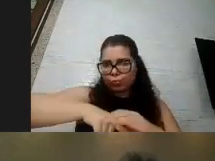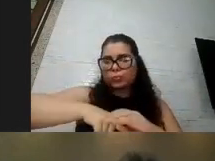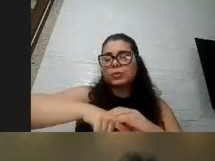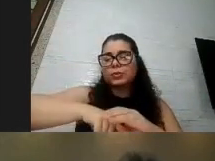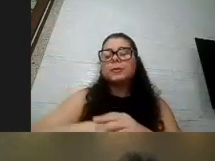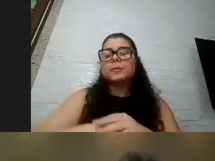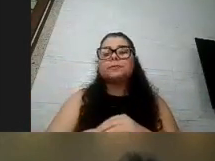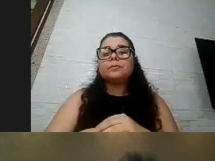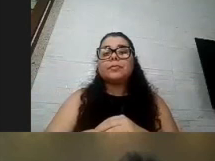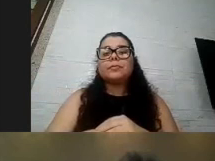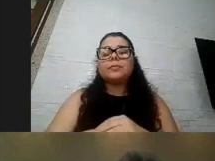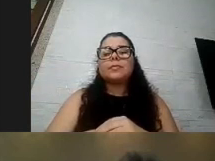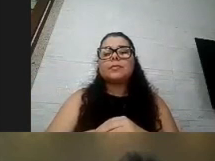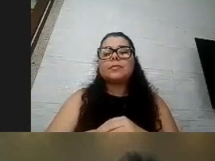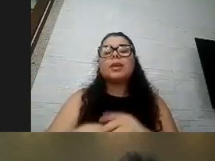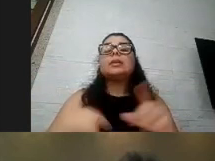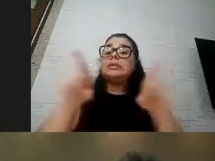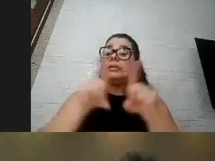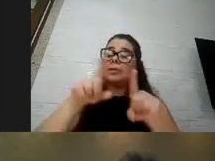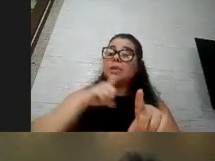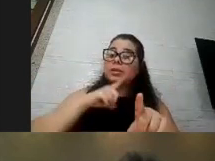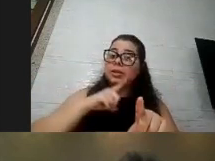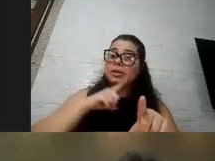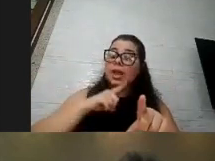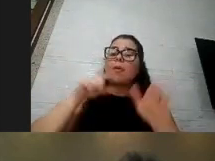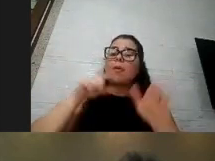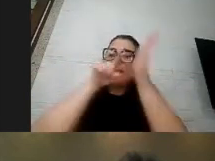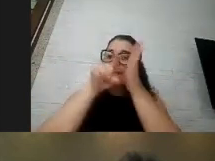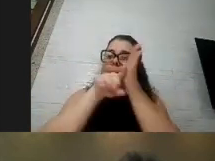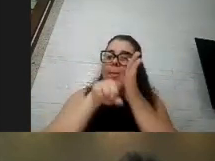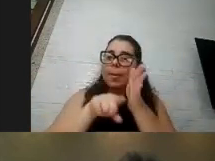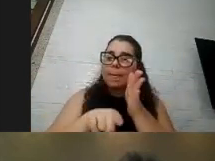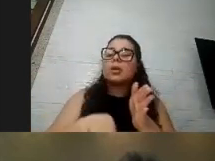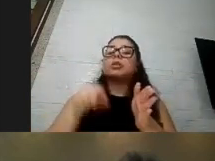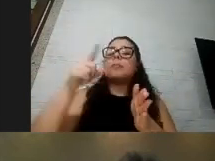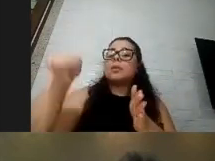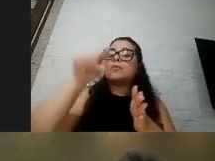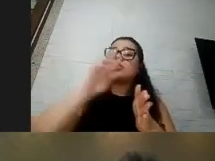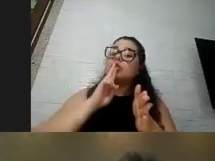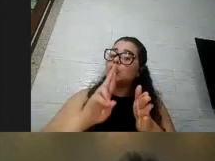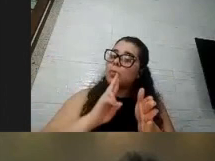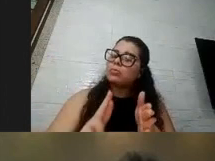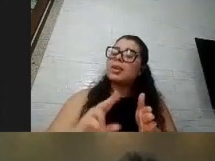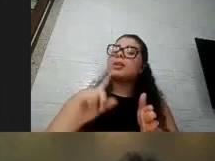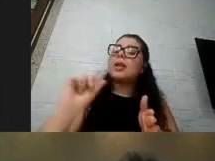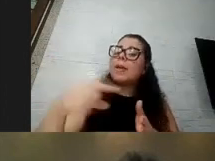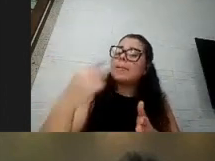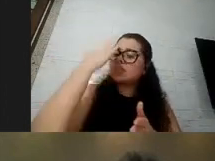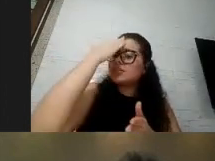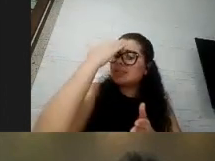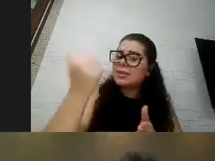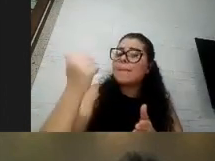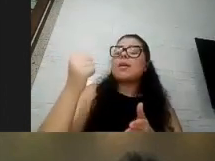e além disso a gente tem lá um pequeno formulário pra um mapeamento inicial do conhecimento de vocês sobre alguns